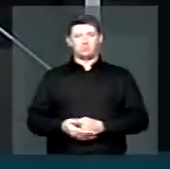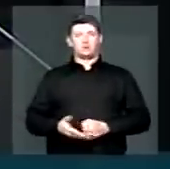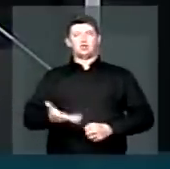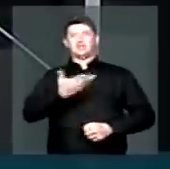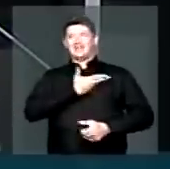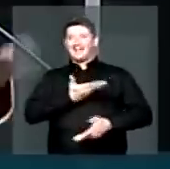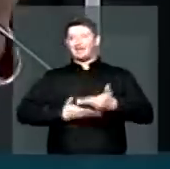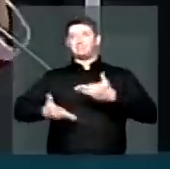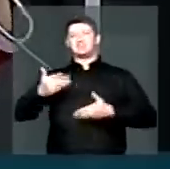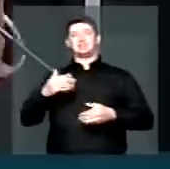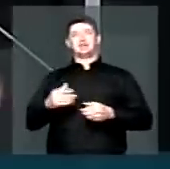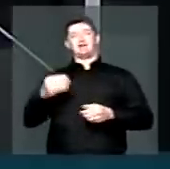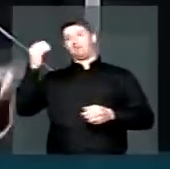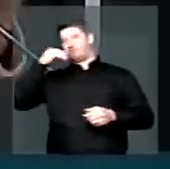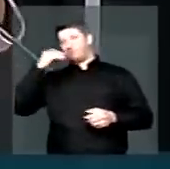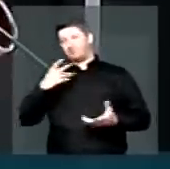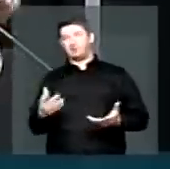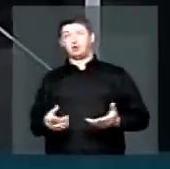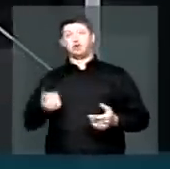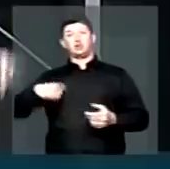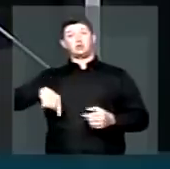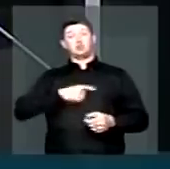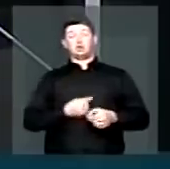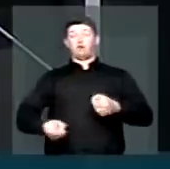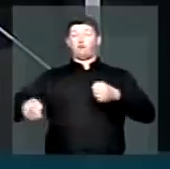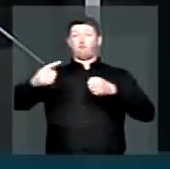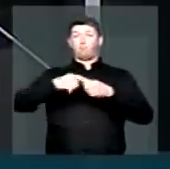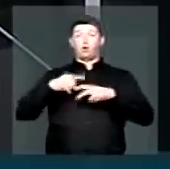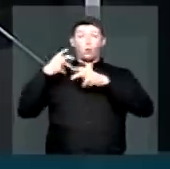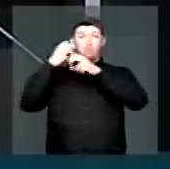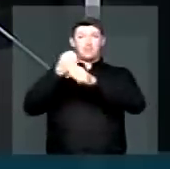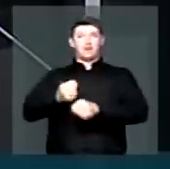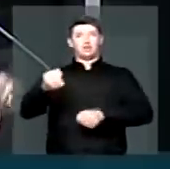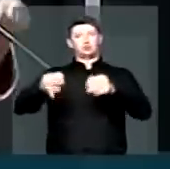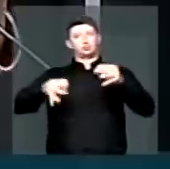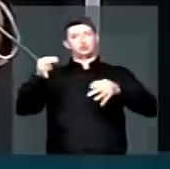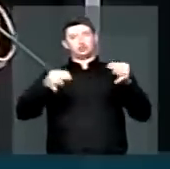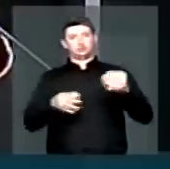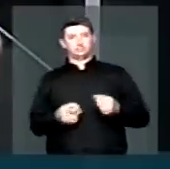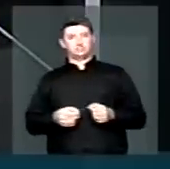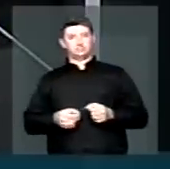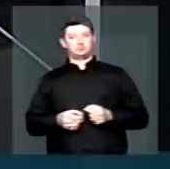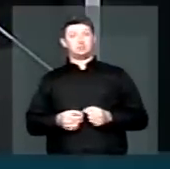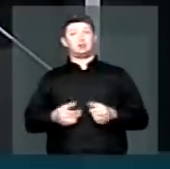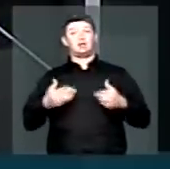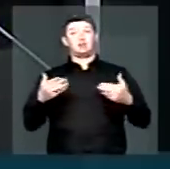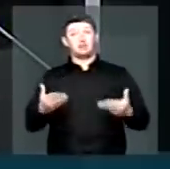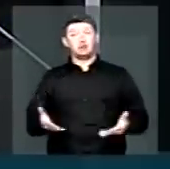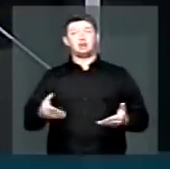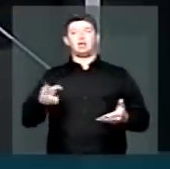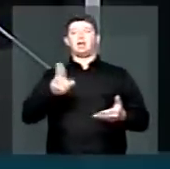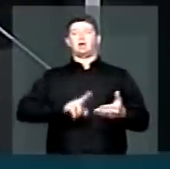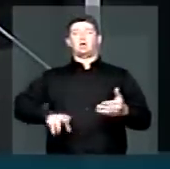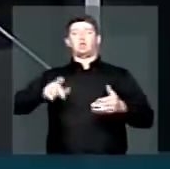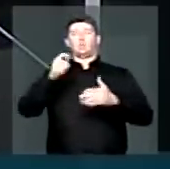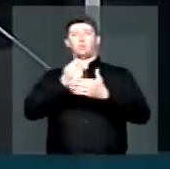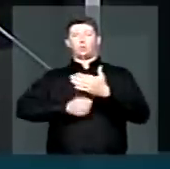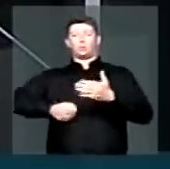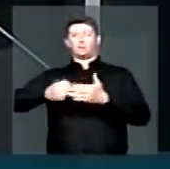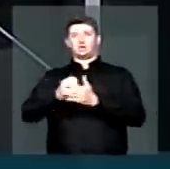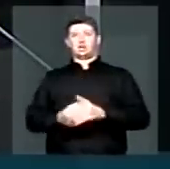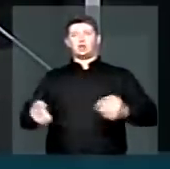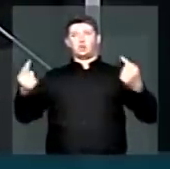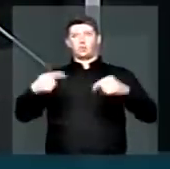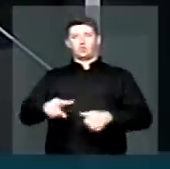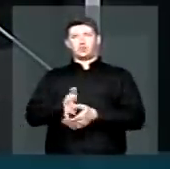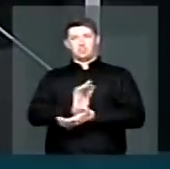camaradagem. Nós queremos recuperar o poder da justiça. E é através do combate à intolerância,